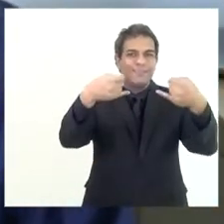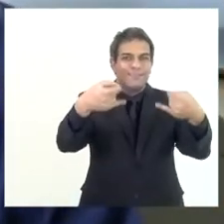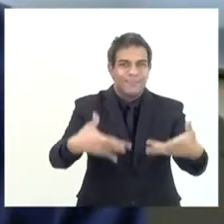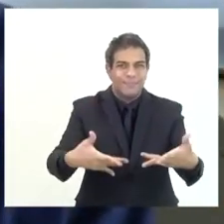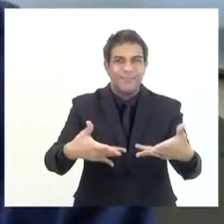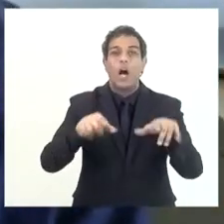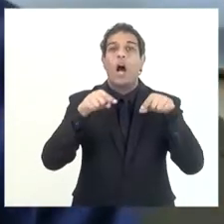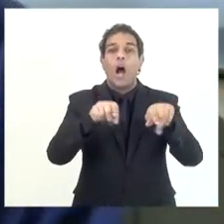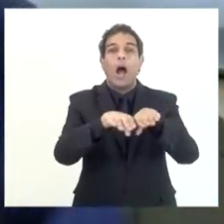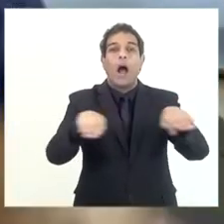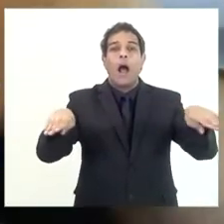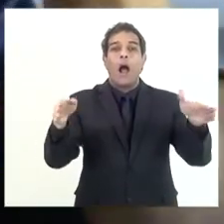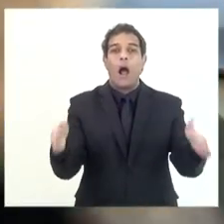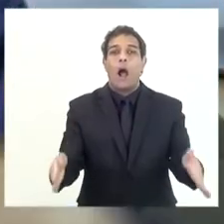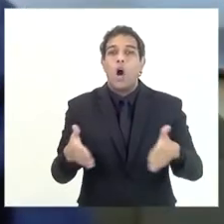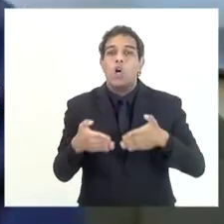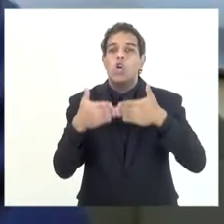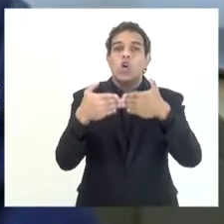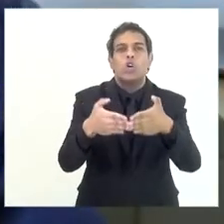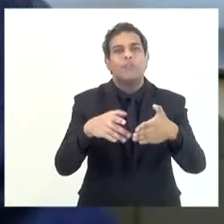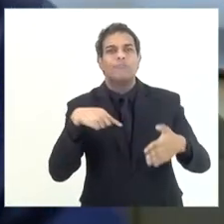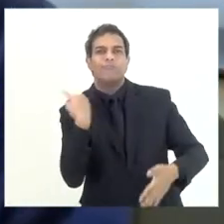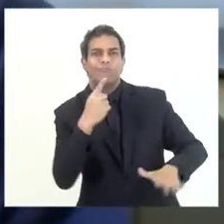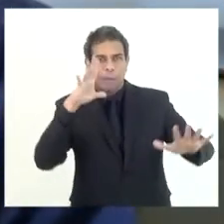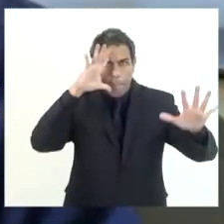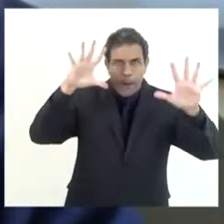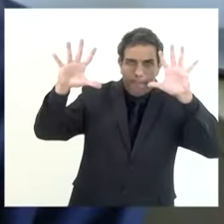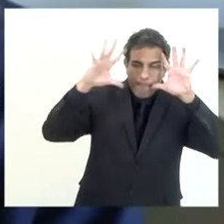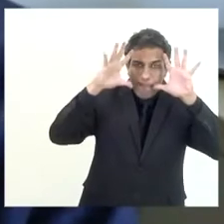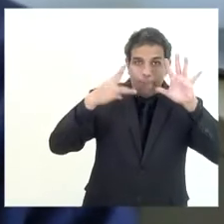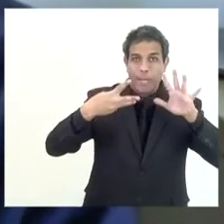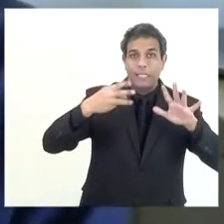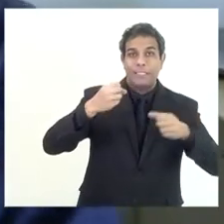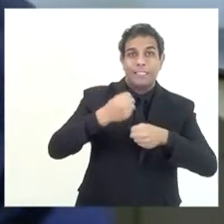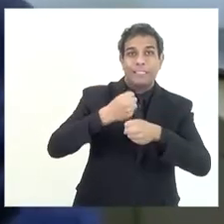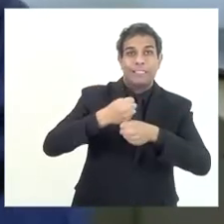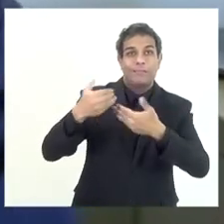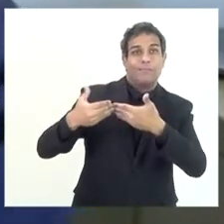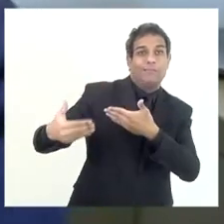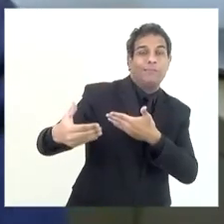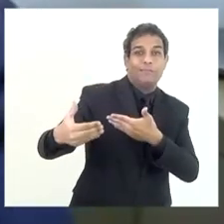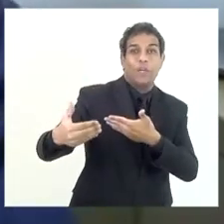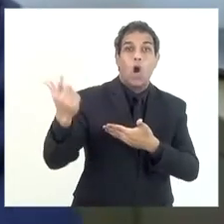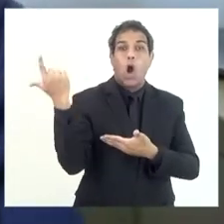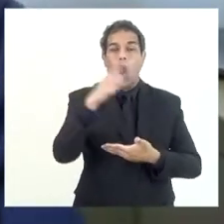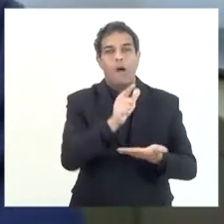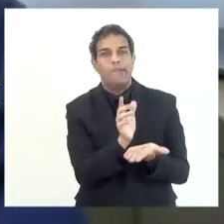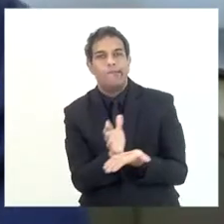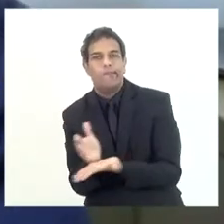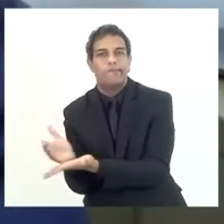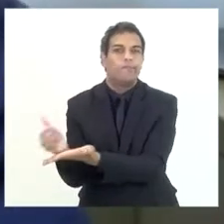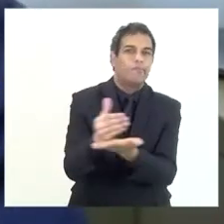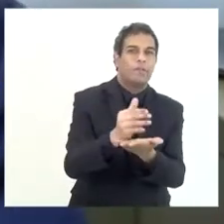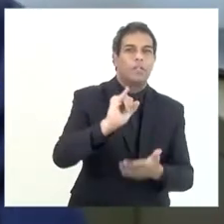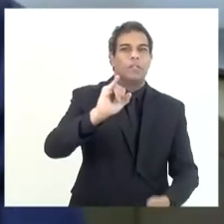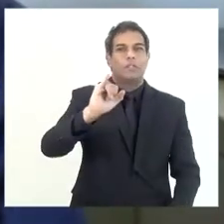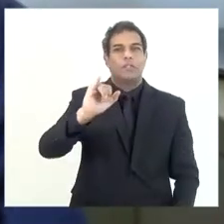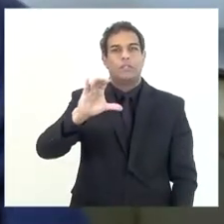plataforma tinha vida útil imaginemos de 35 anos. Então ela só queria recolher o ICMS